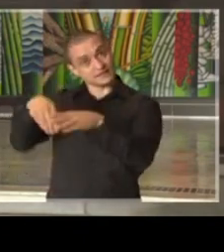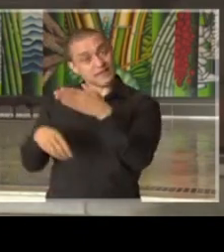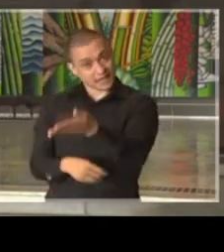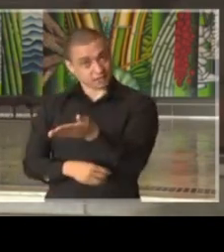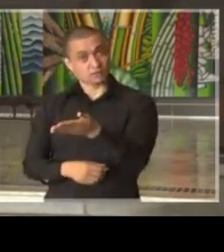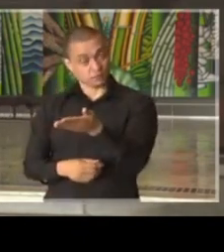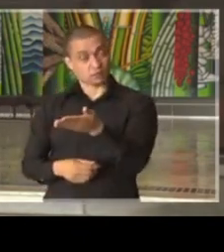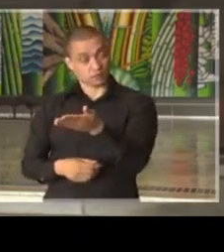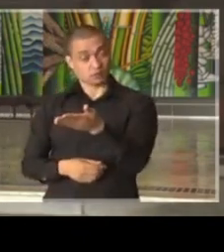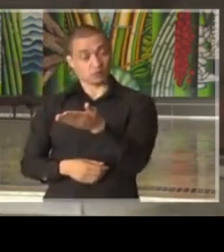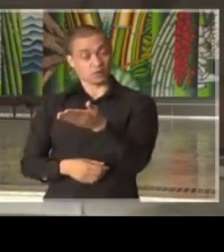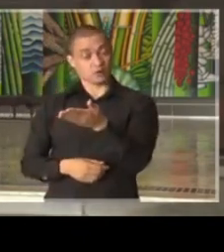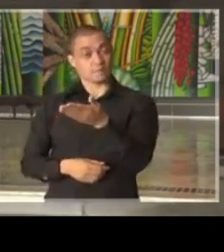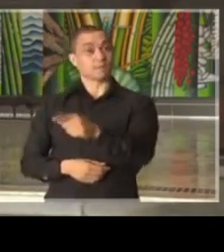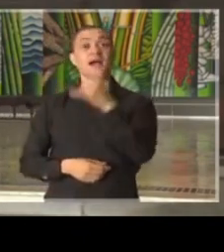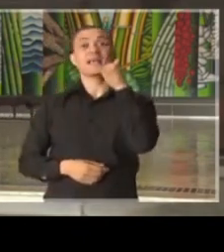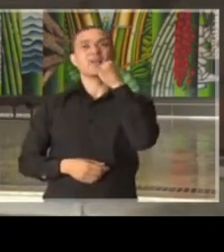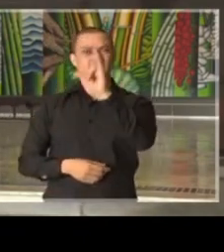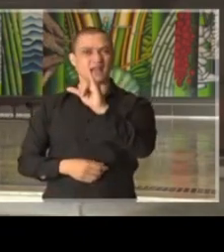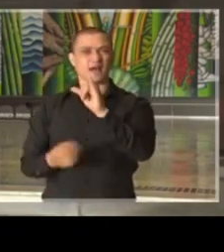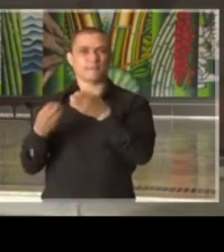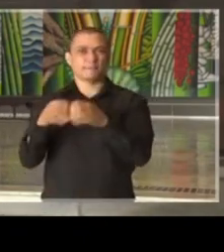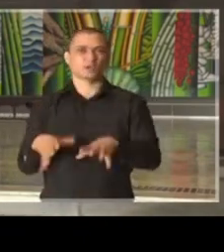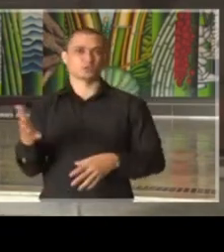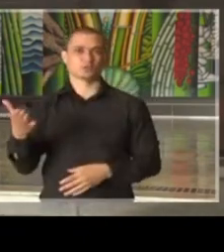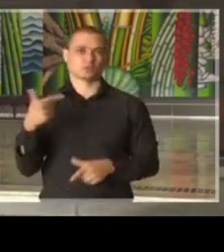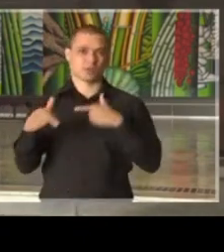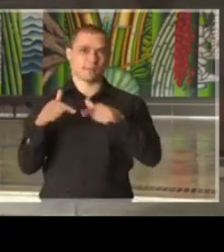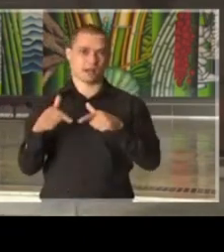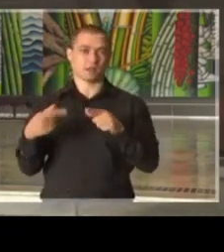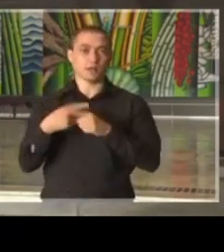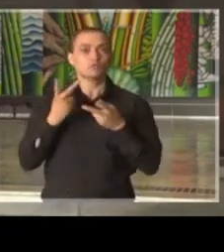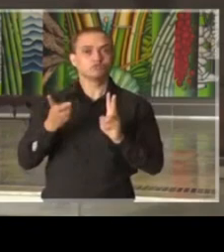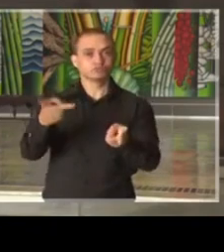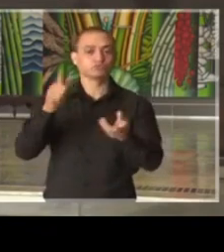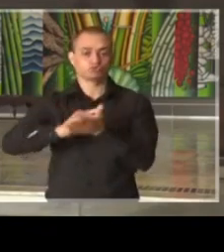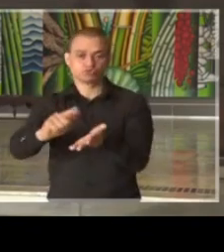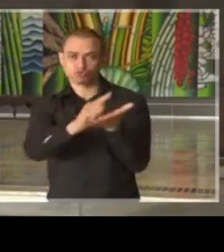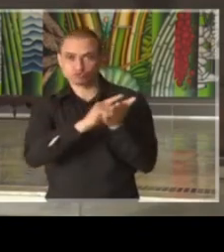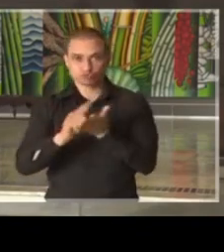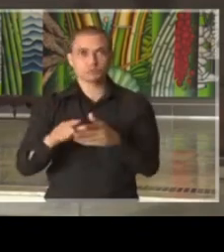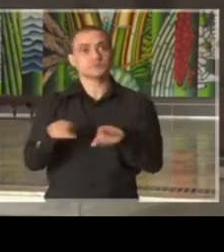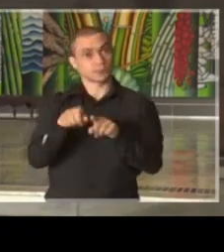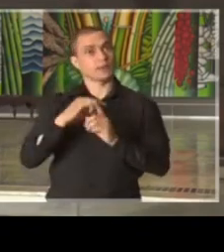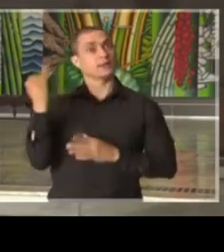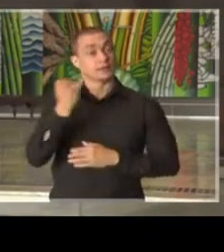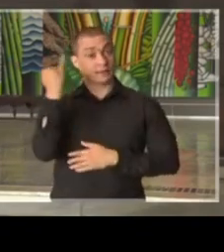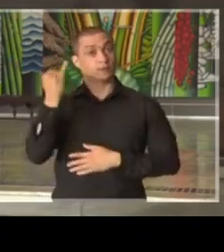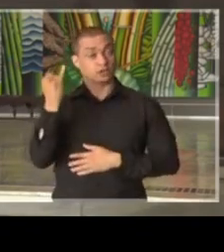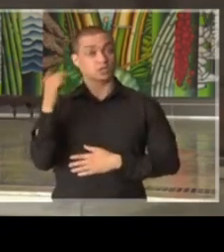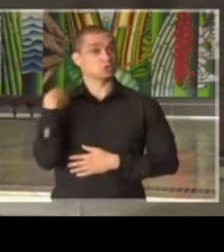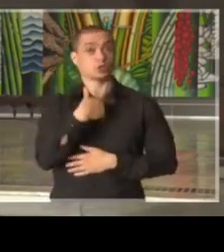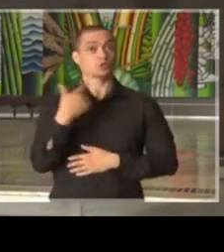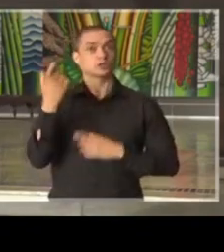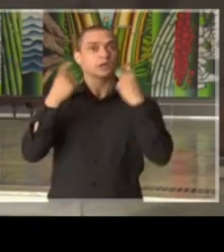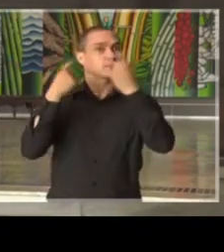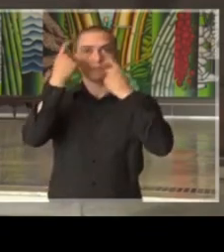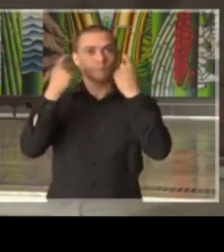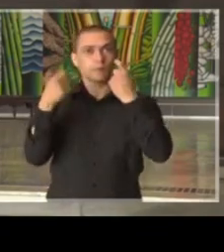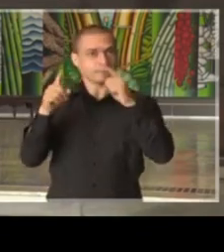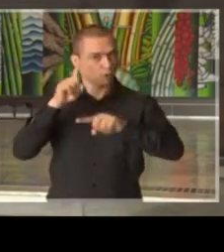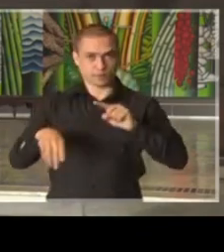estabelecimentos, inclusive equipe de manutenção e limpeza, que é uma atividade essencial e não há proibição de